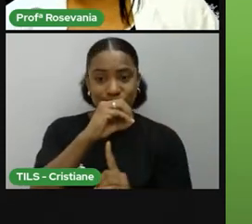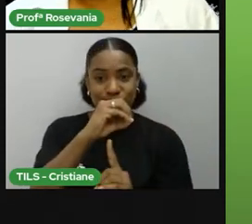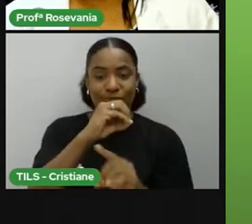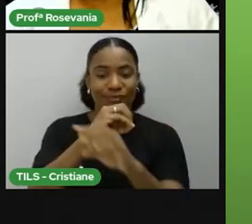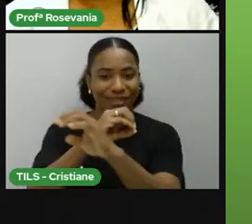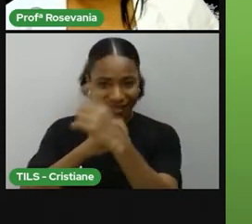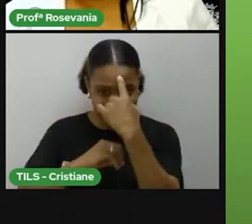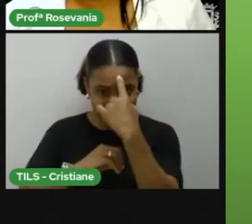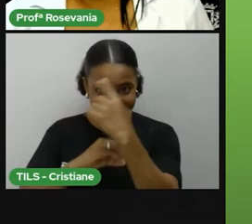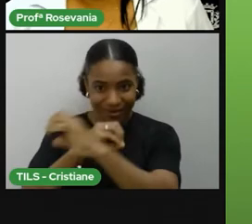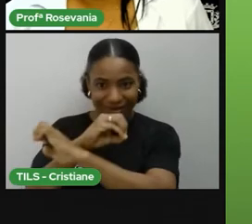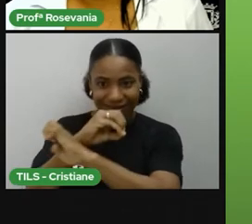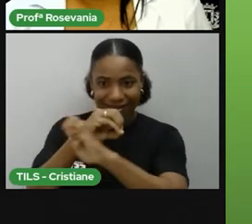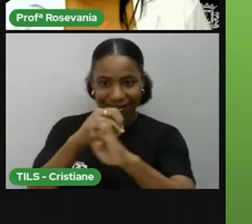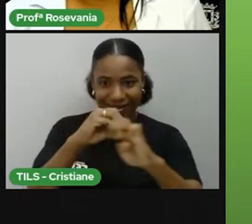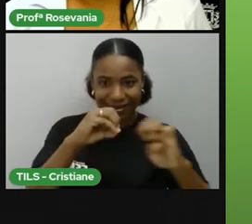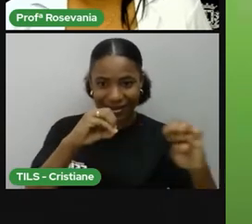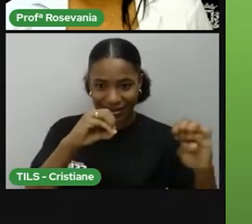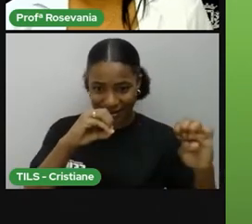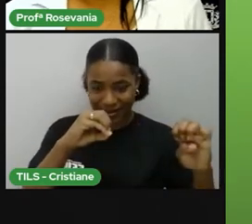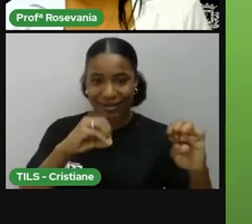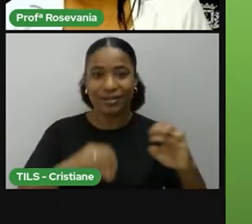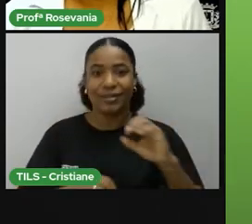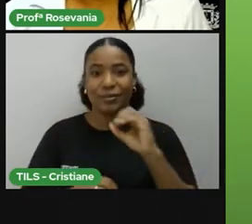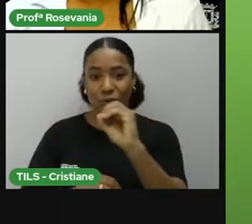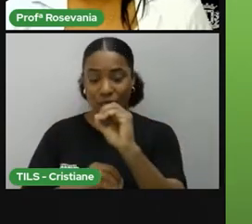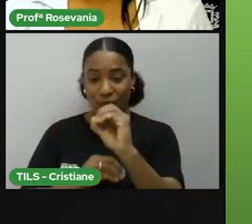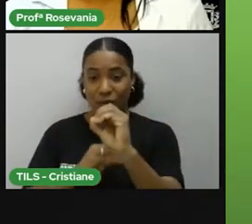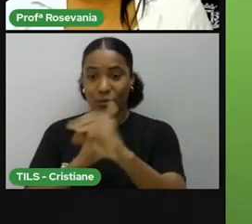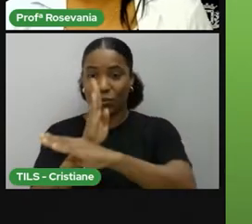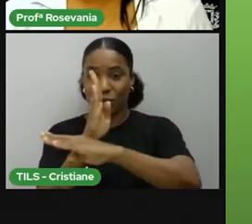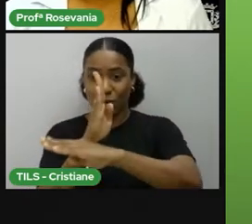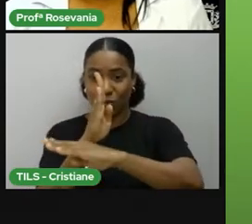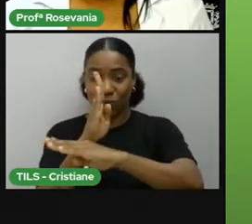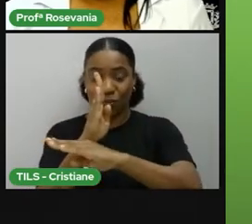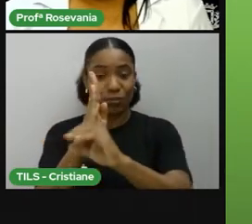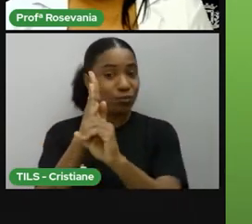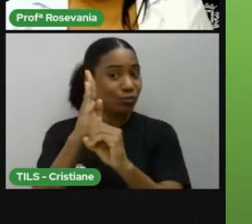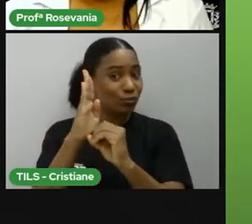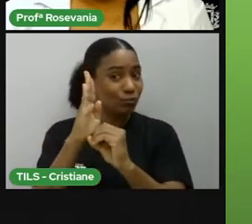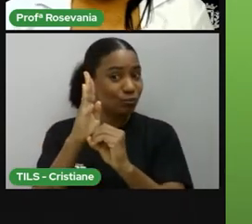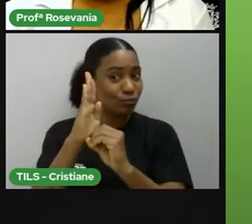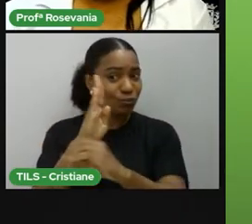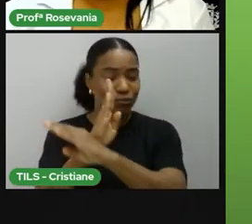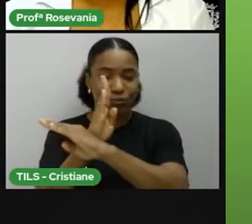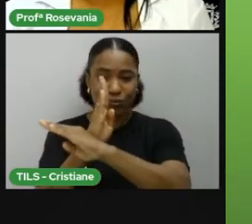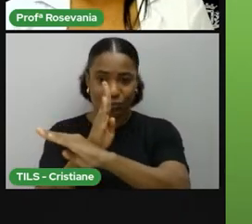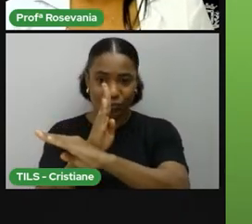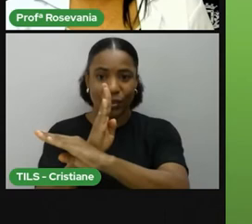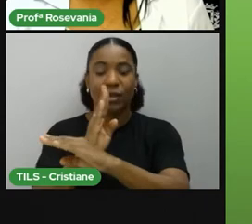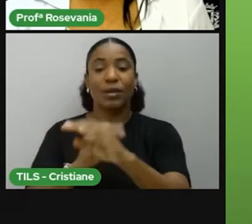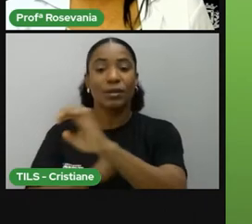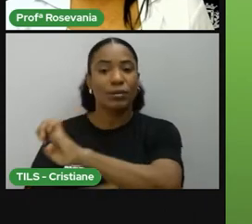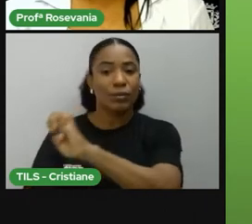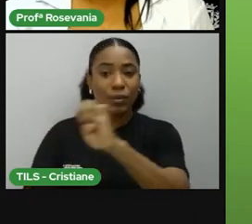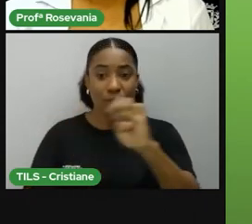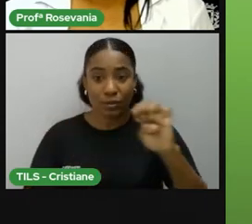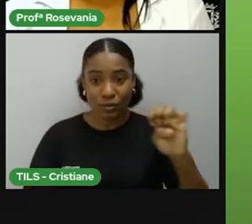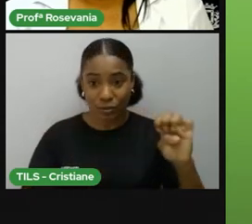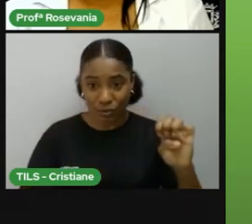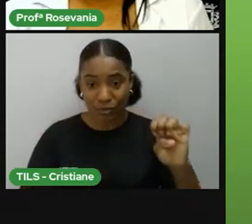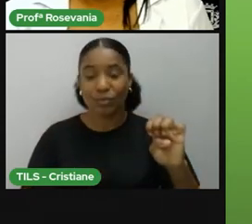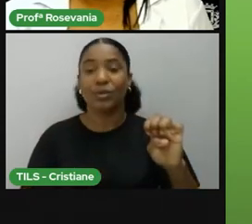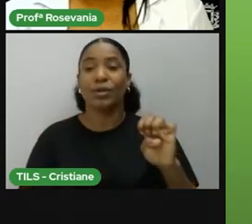que a gente já sabe, né, que é o zero, né, o marco zero. A partir daí, né, da linha do Equador, andando